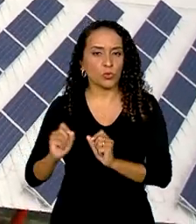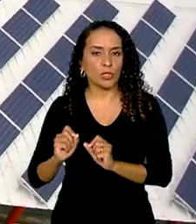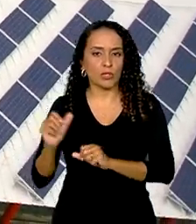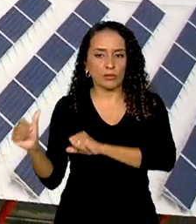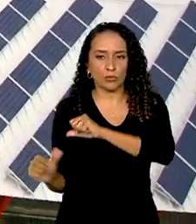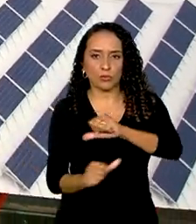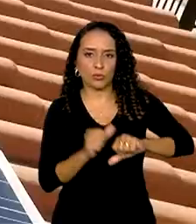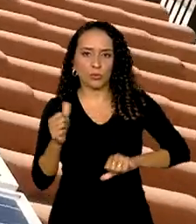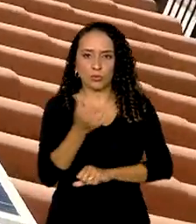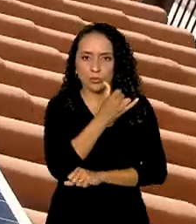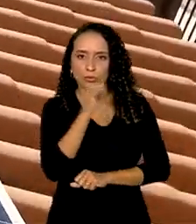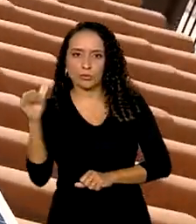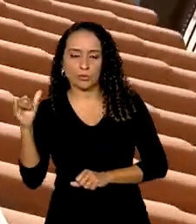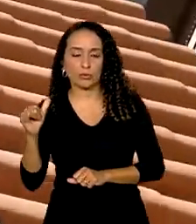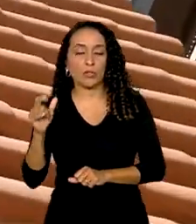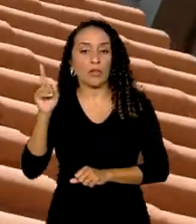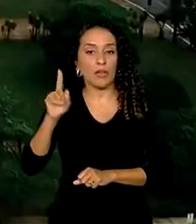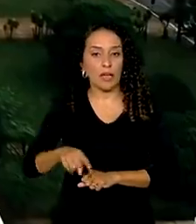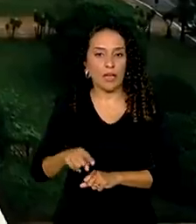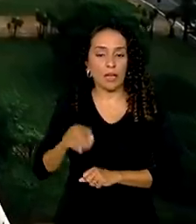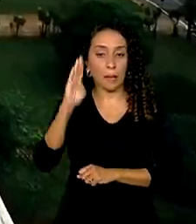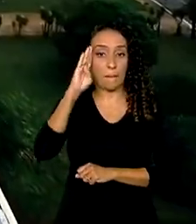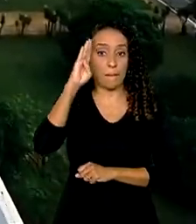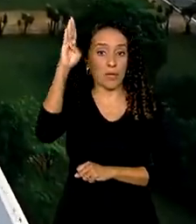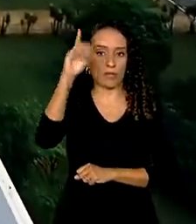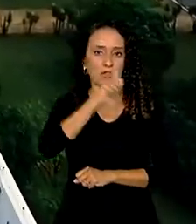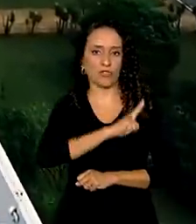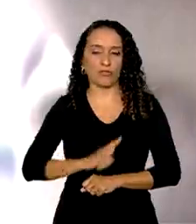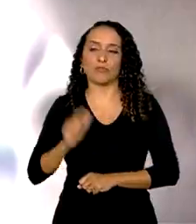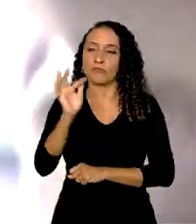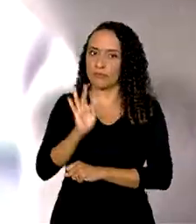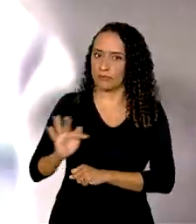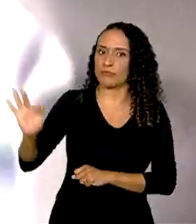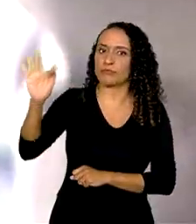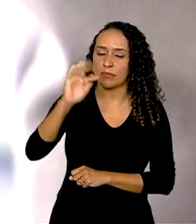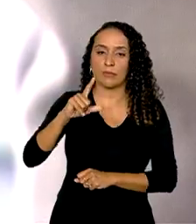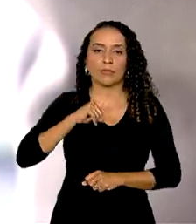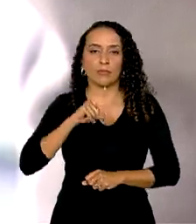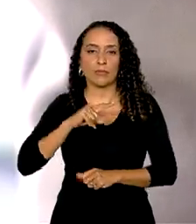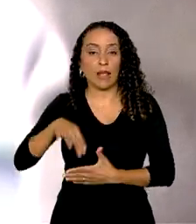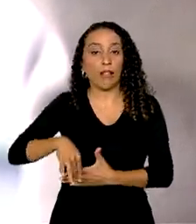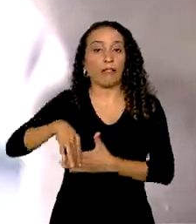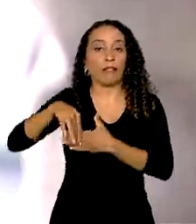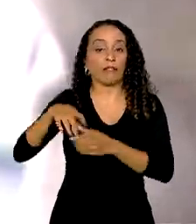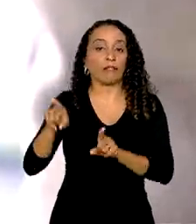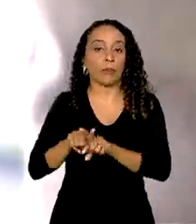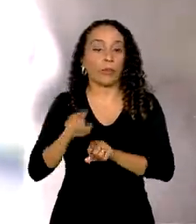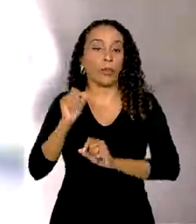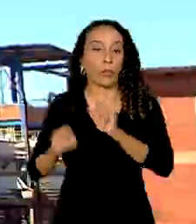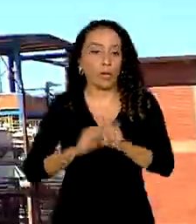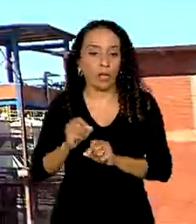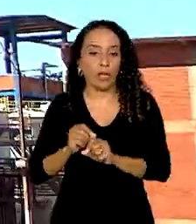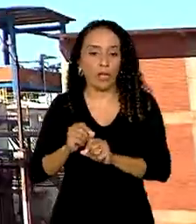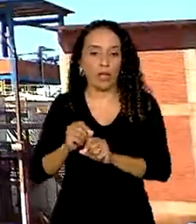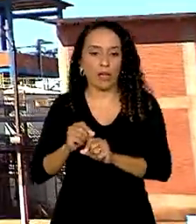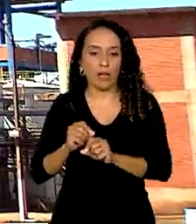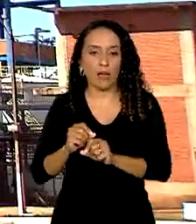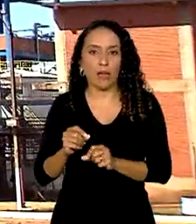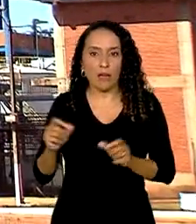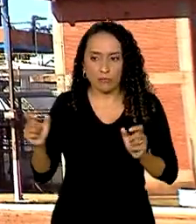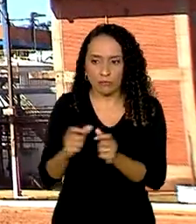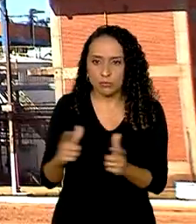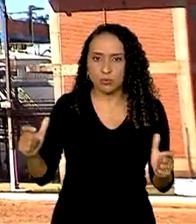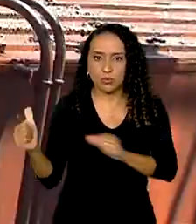transição energética, uma das prioridades do governo federal que tem liderado também uma mudança de matriz